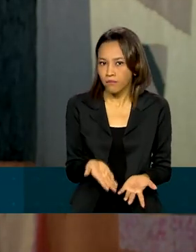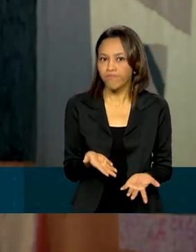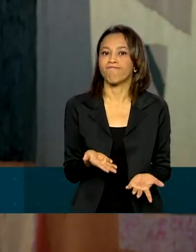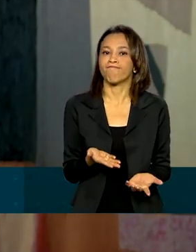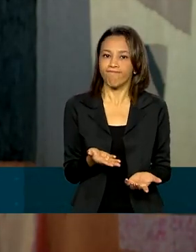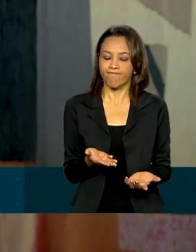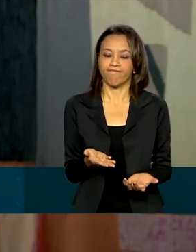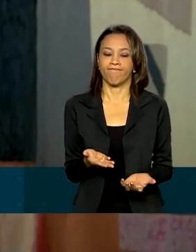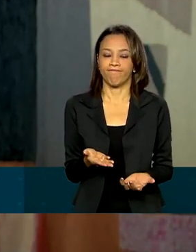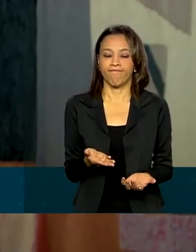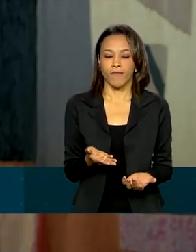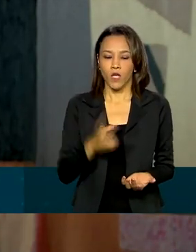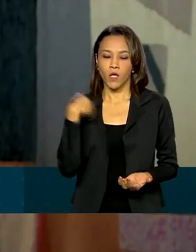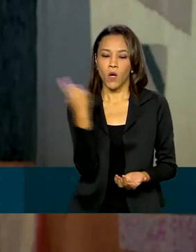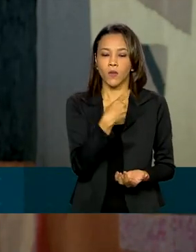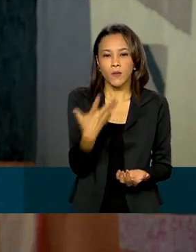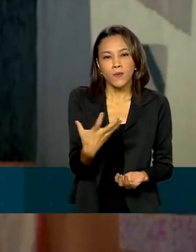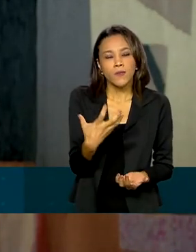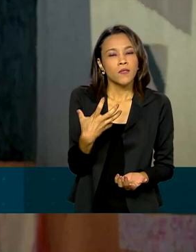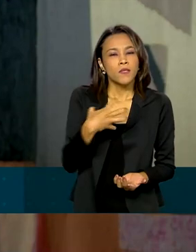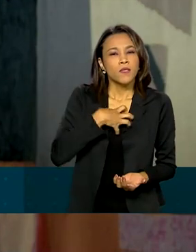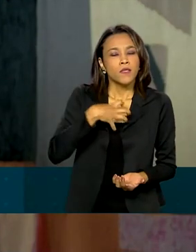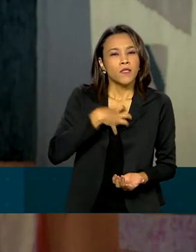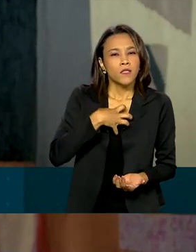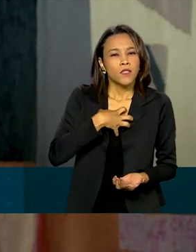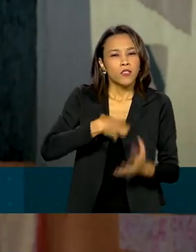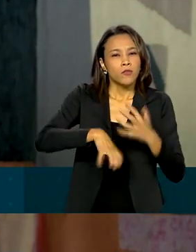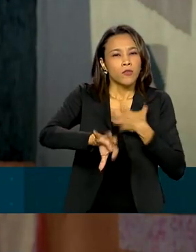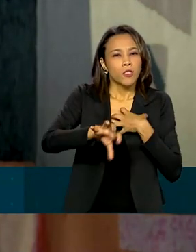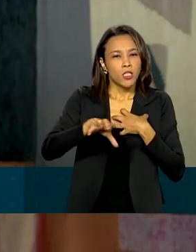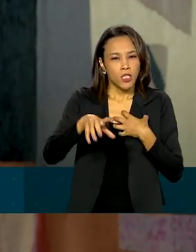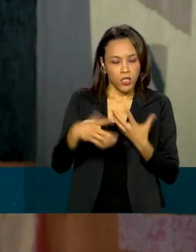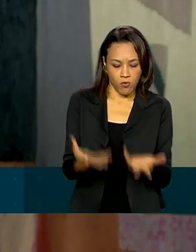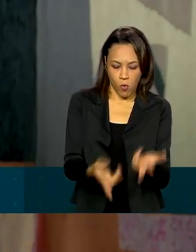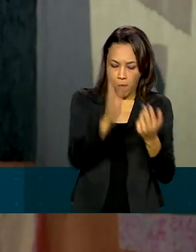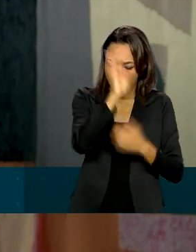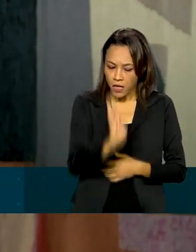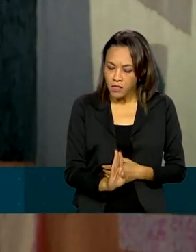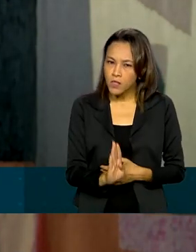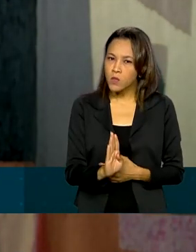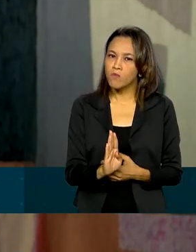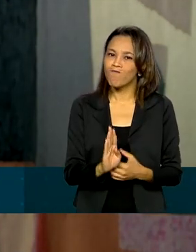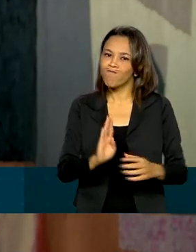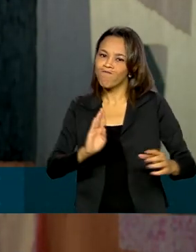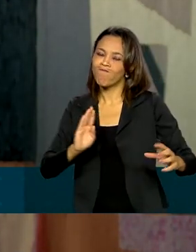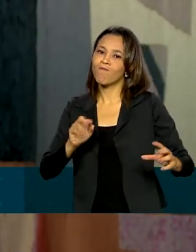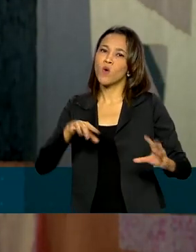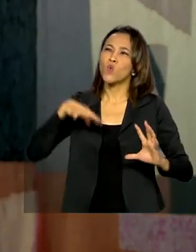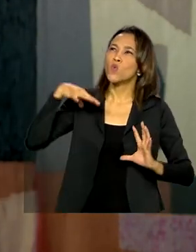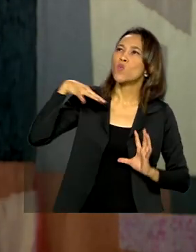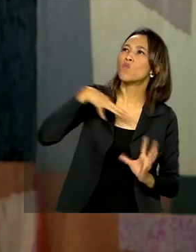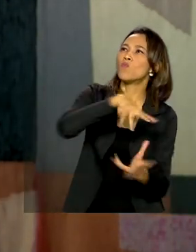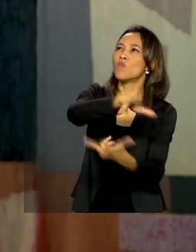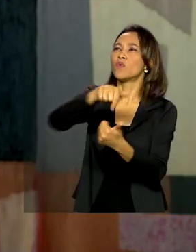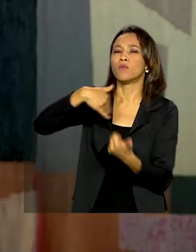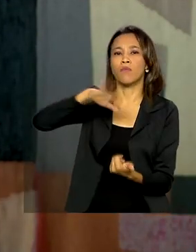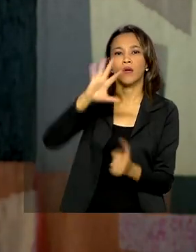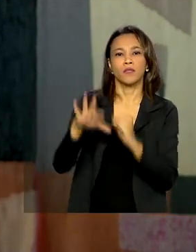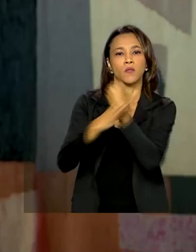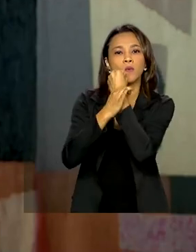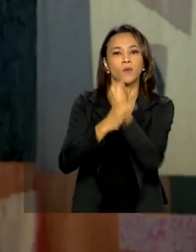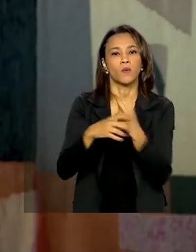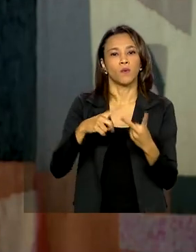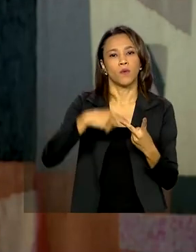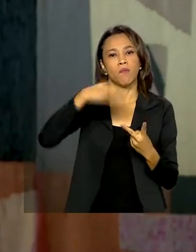sentimento de que precisa haver, de que colocar o peso do Brasil em favor de um mundo mais seguro, mas também um mundo com mais